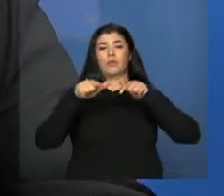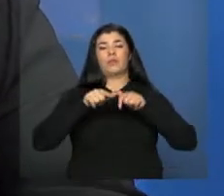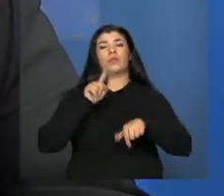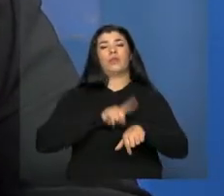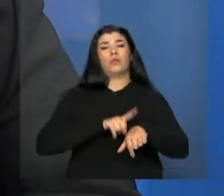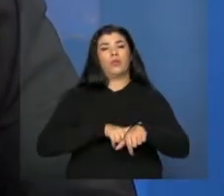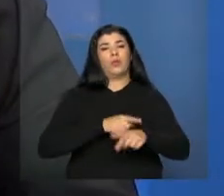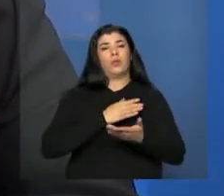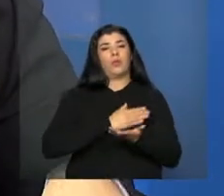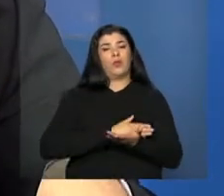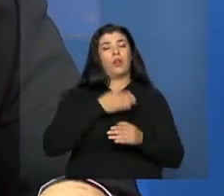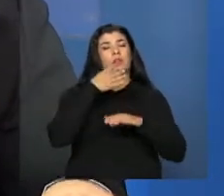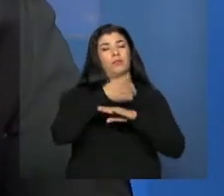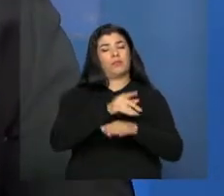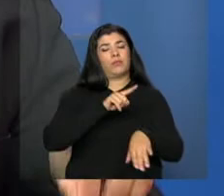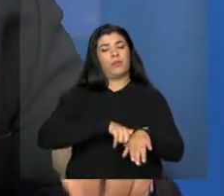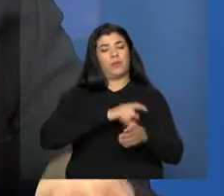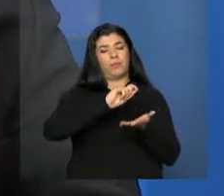estar frequente,